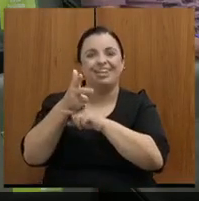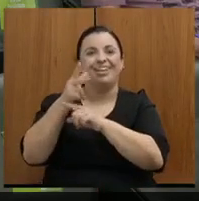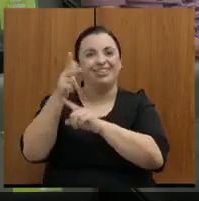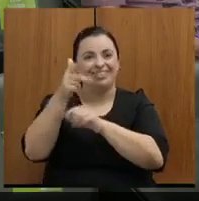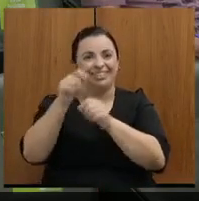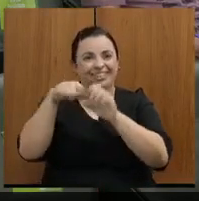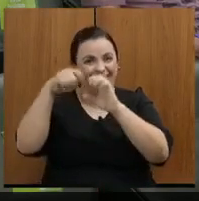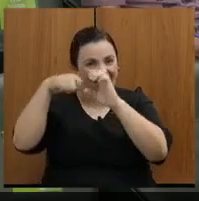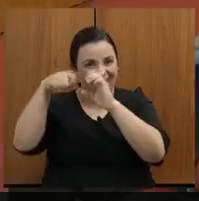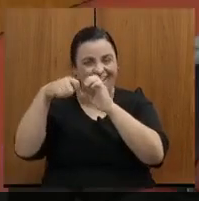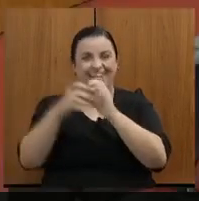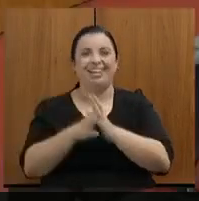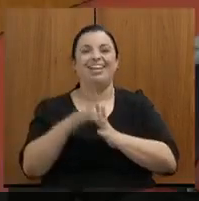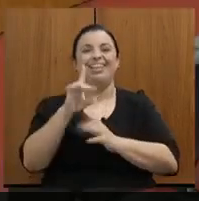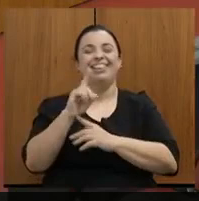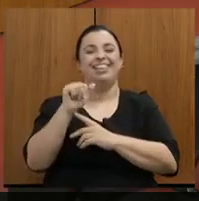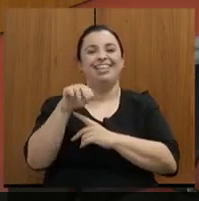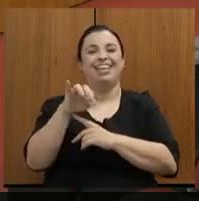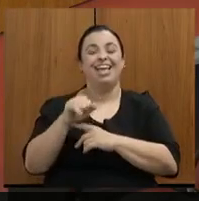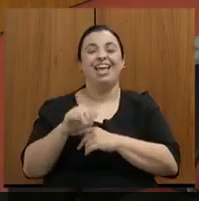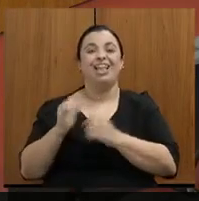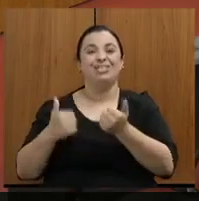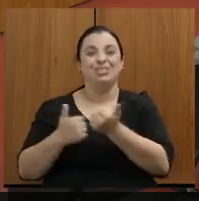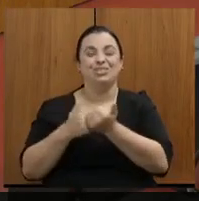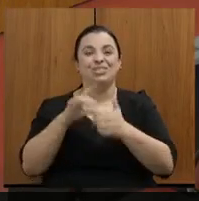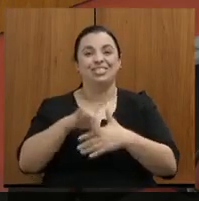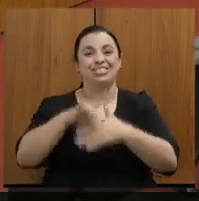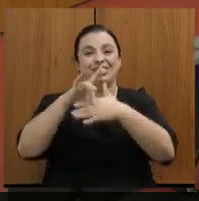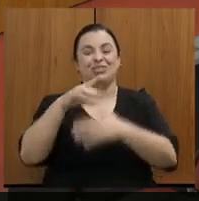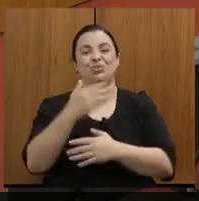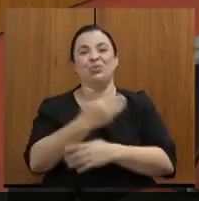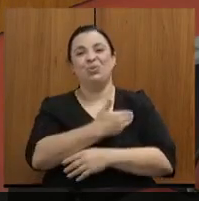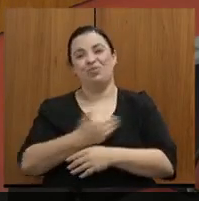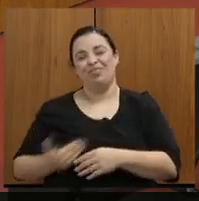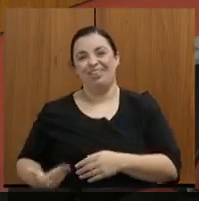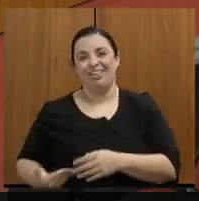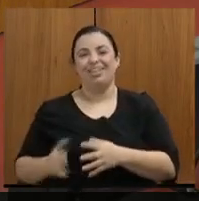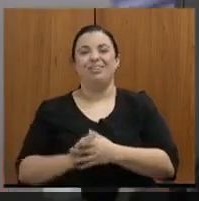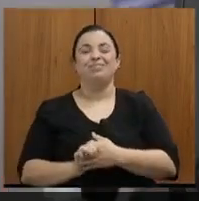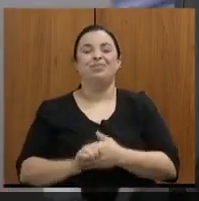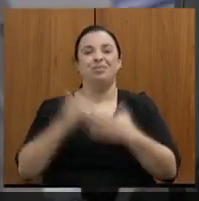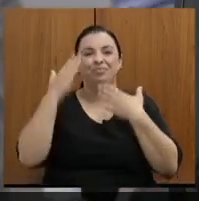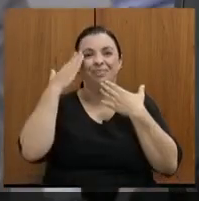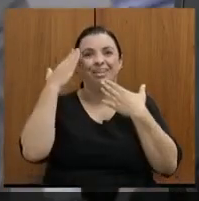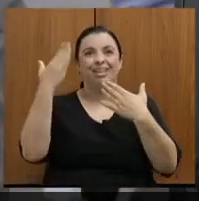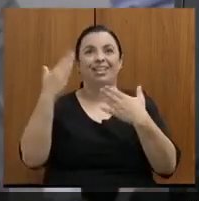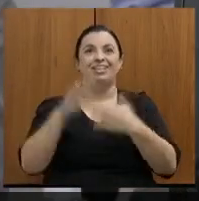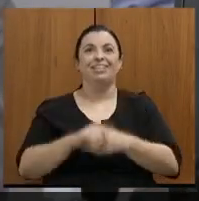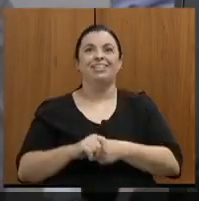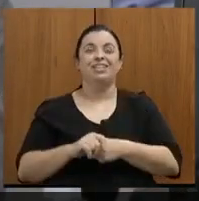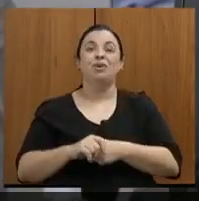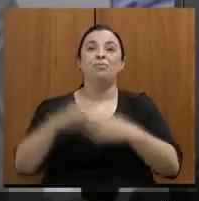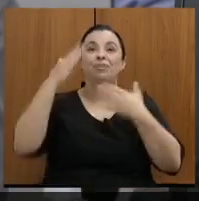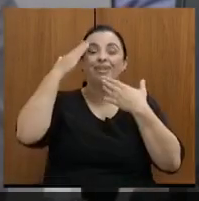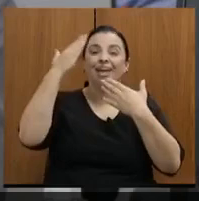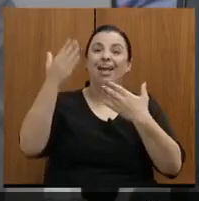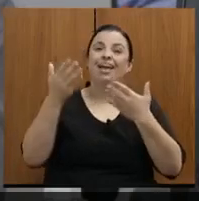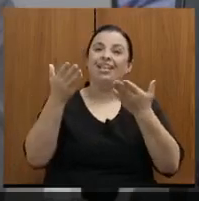lá. Daniele Barach, assessor de liderança do governo. Muito obrigado. Obrigado a nossa